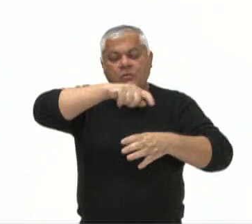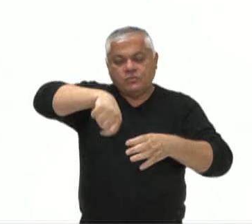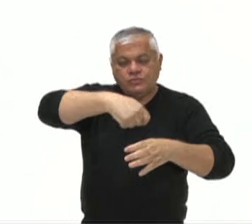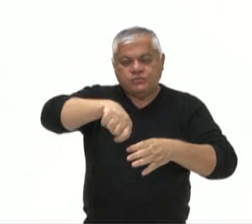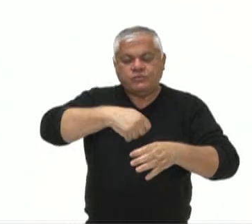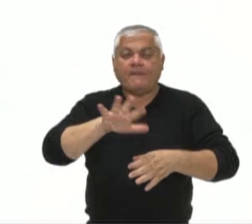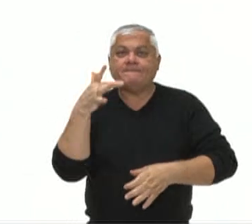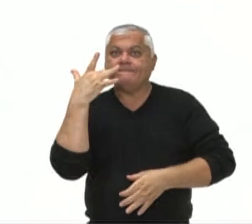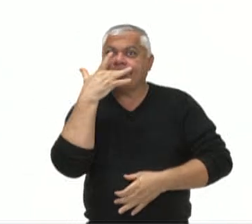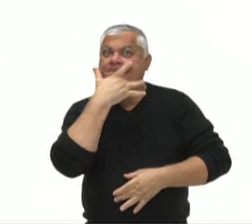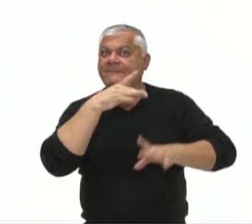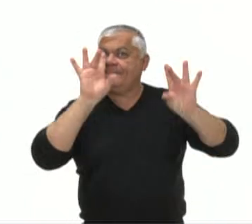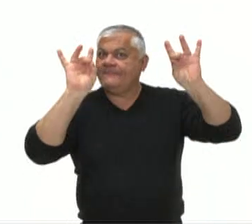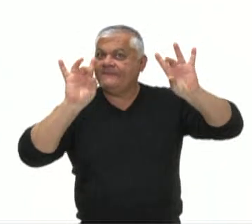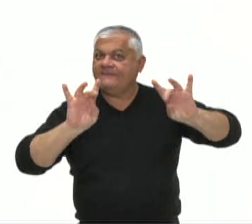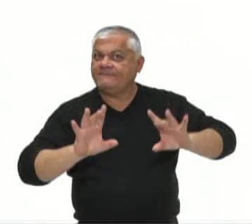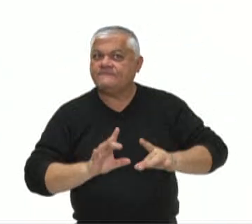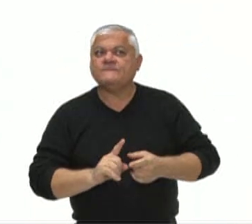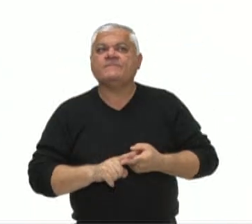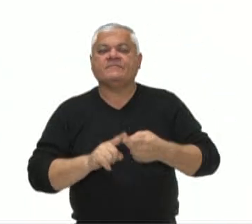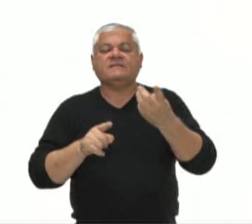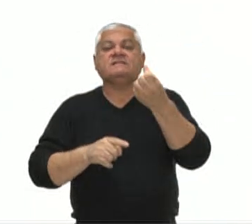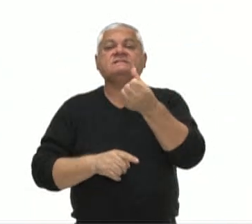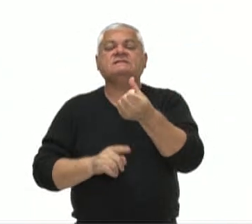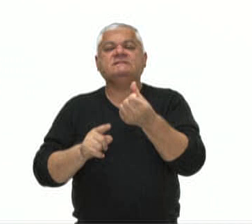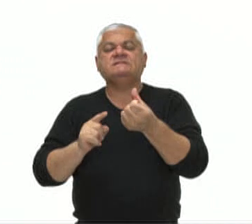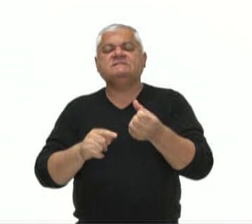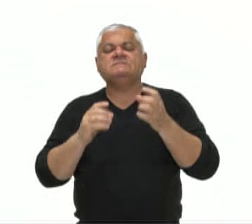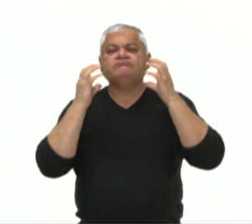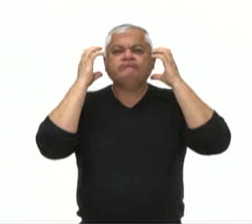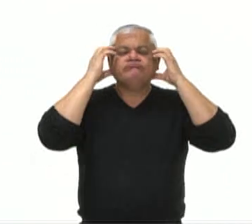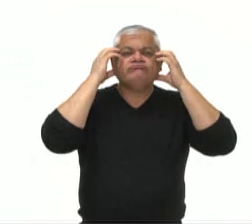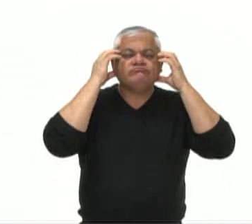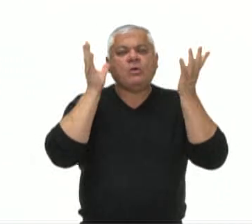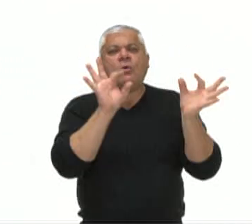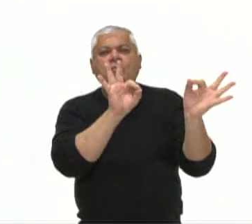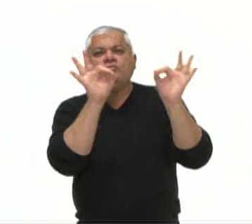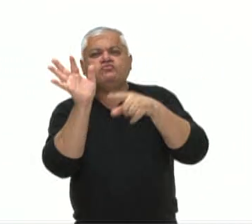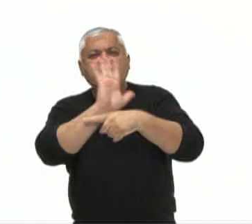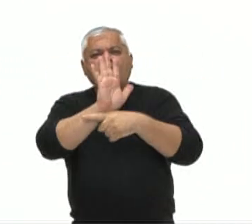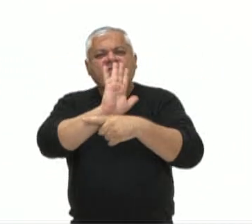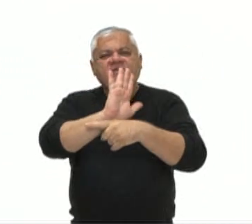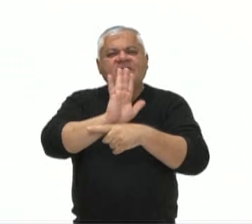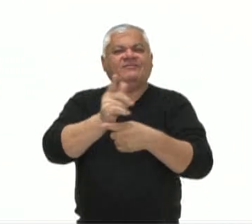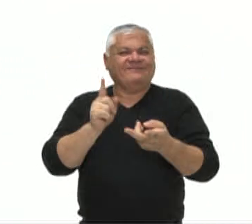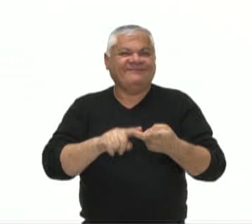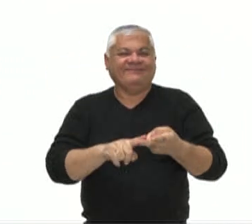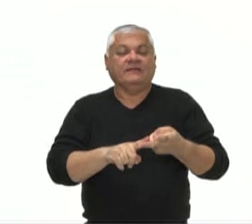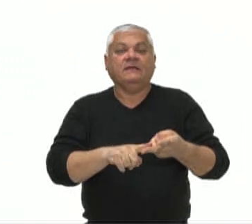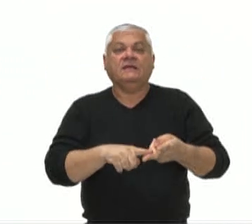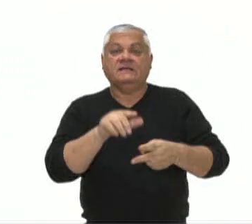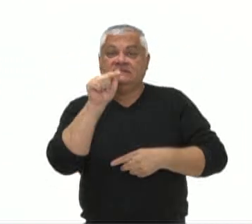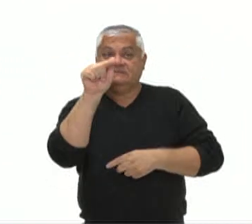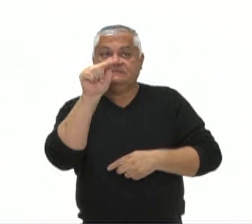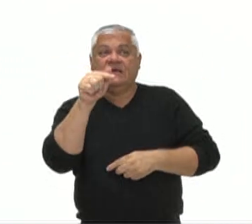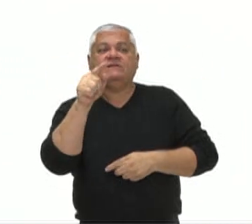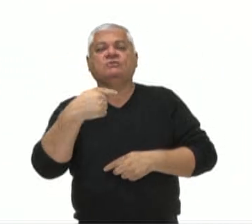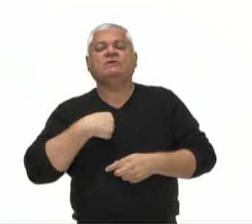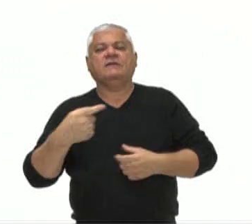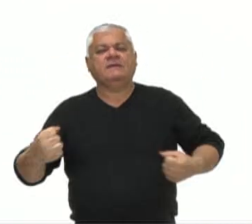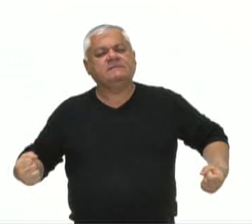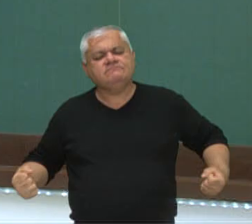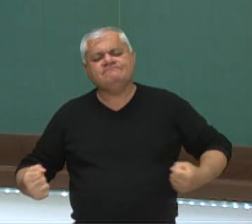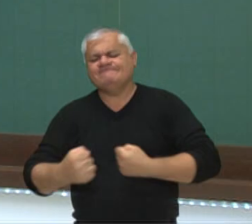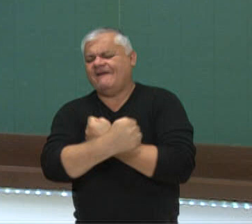seu prato preferido. Seis, ouça mais música e cante junto. Sete, diariamente dê